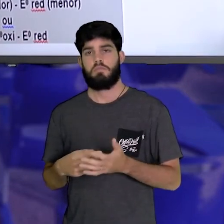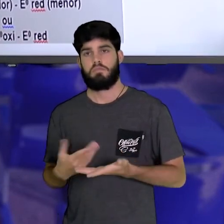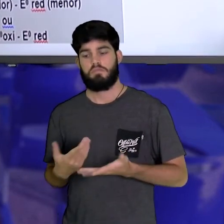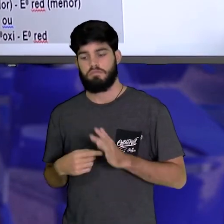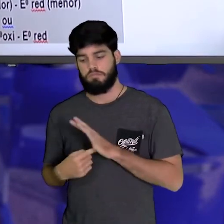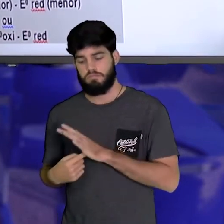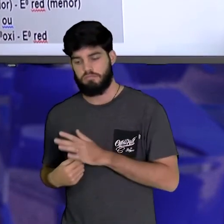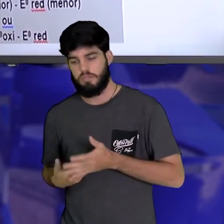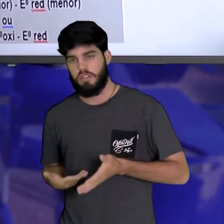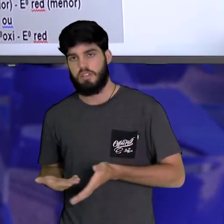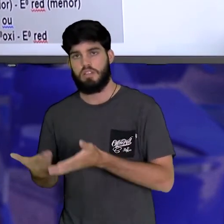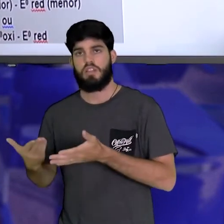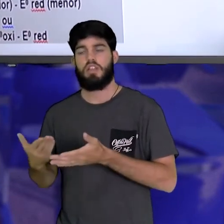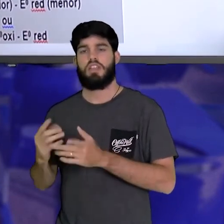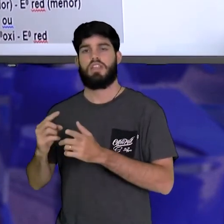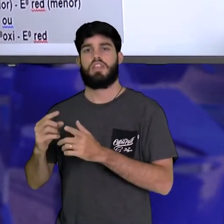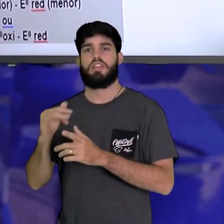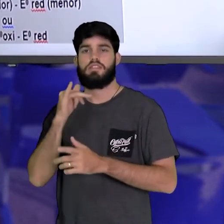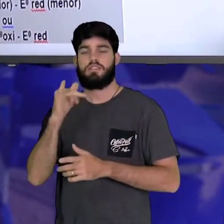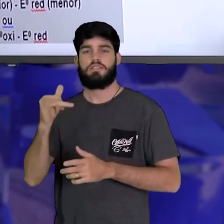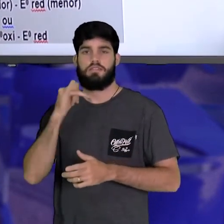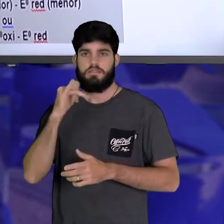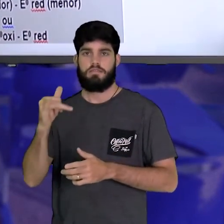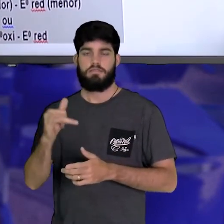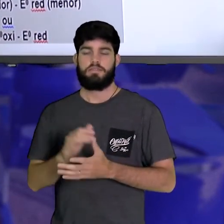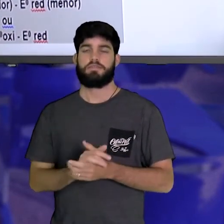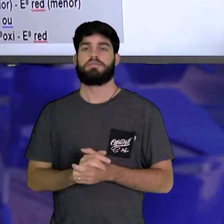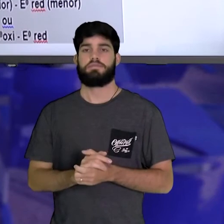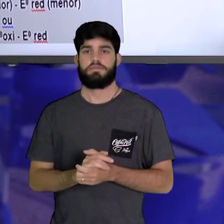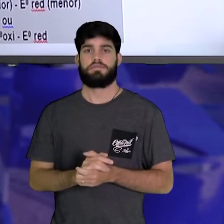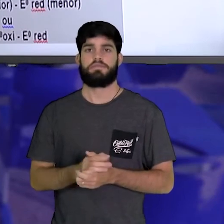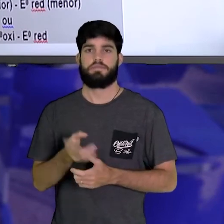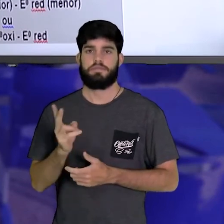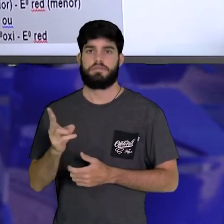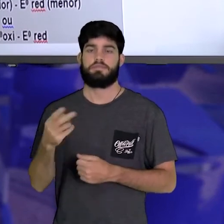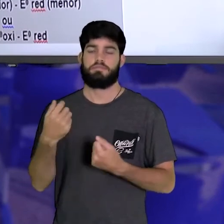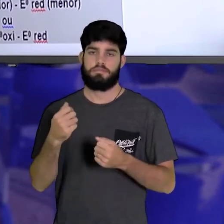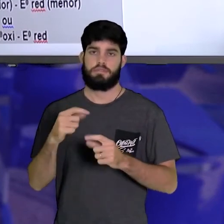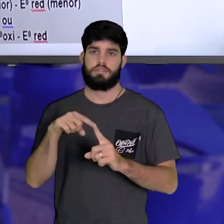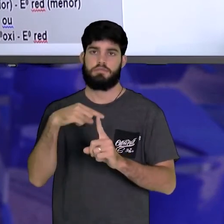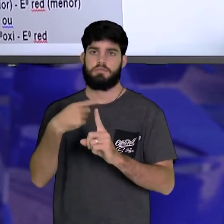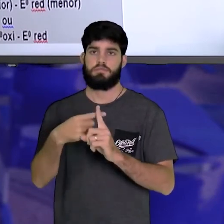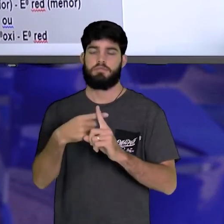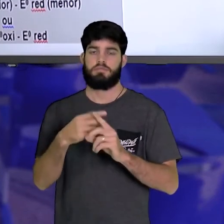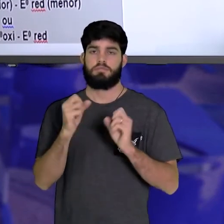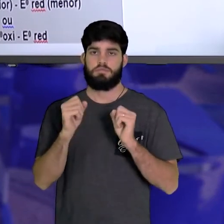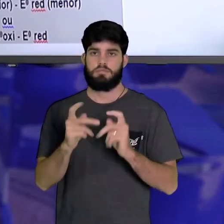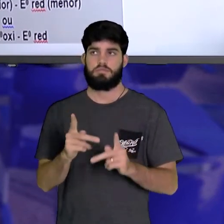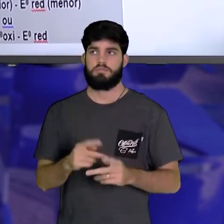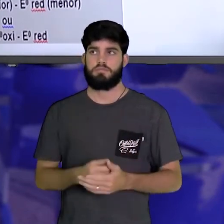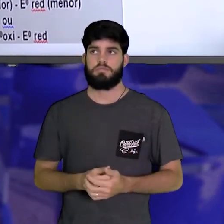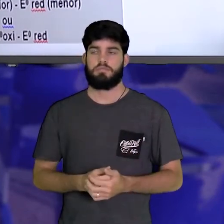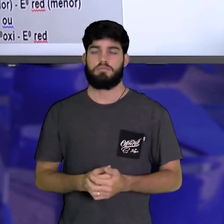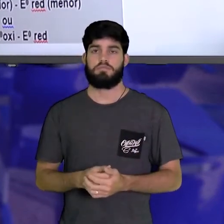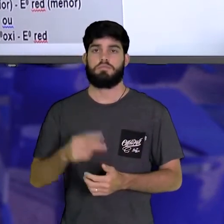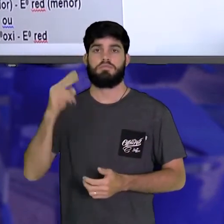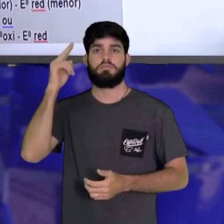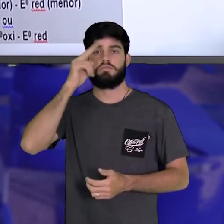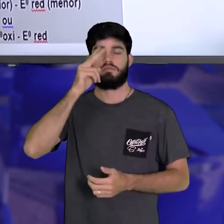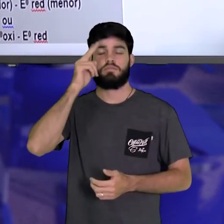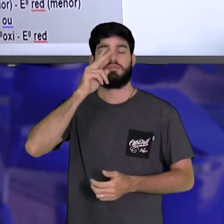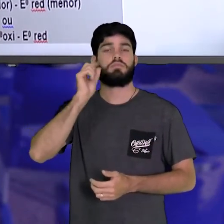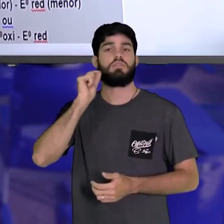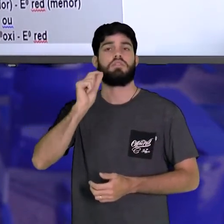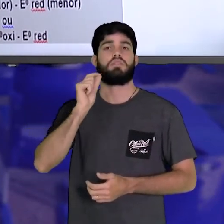corrente elétrica. A voltagem de uma pilha tem que ser positiva. Lembrando que